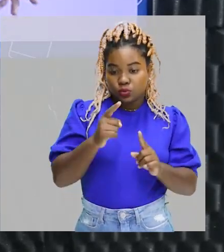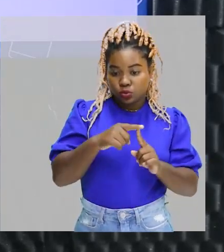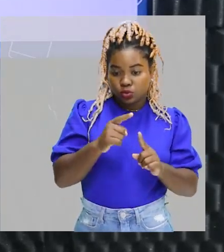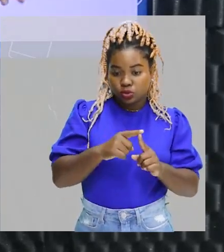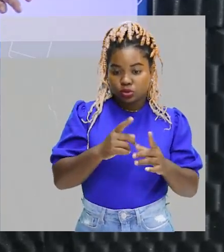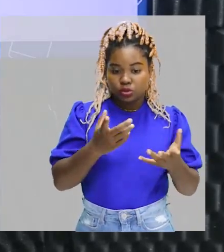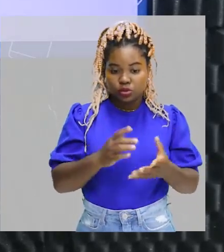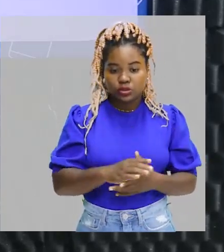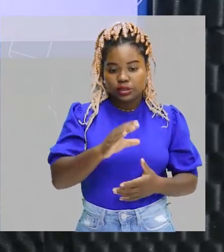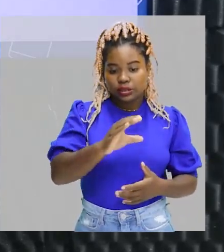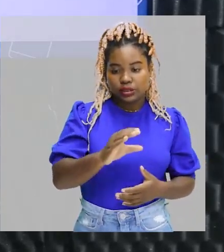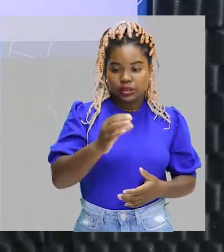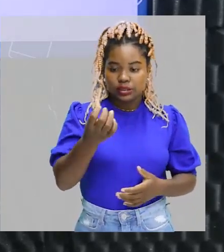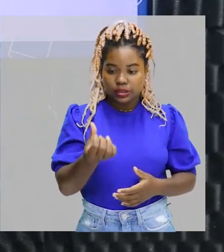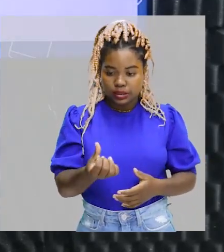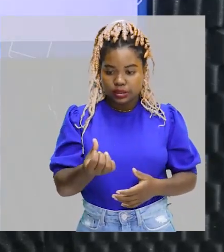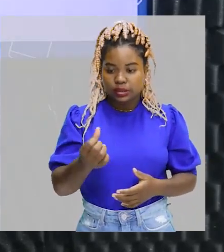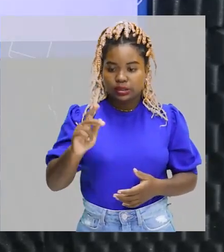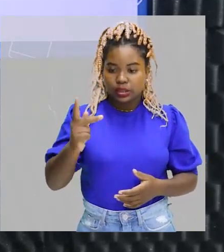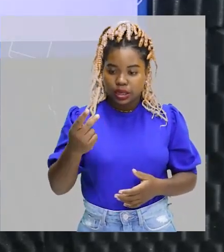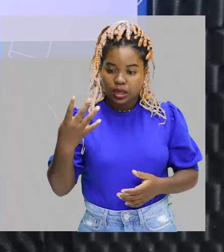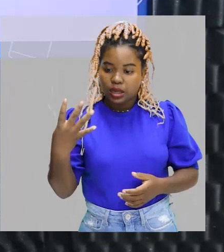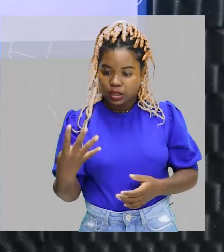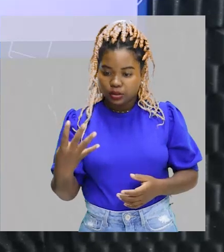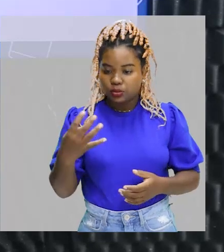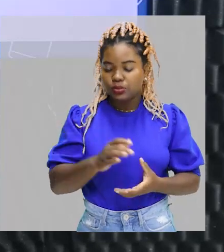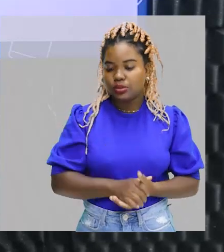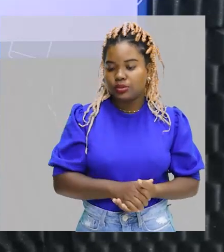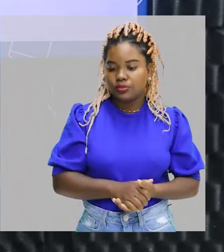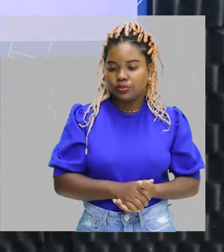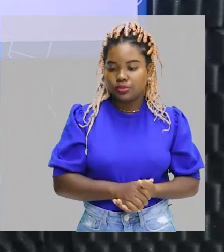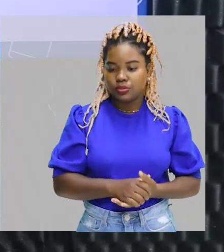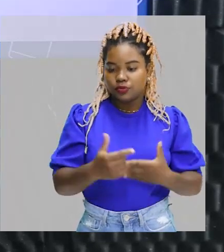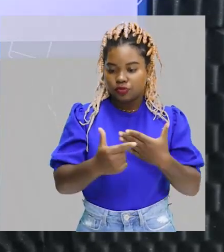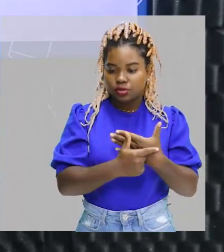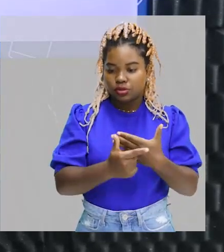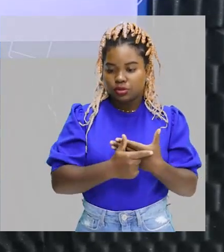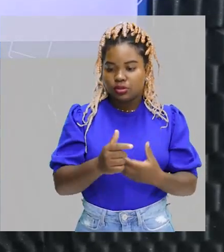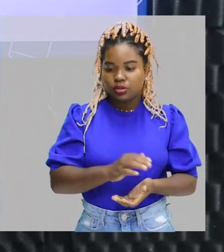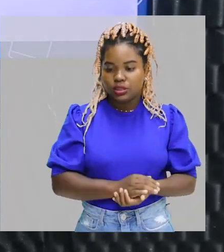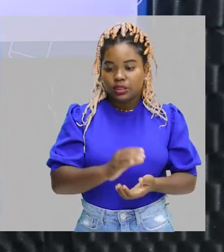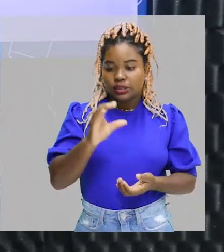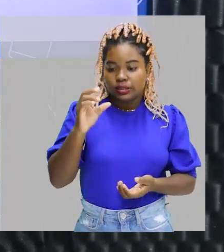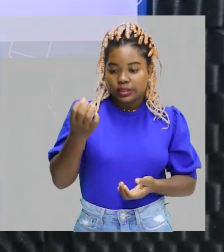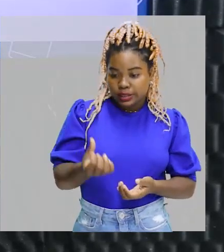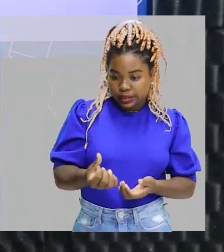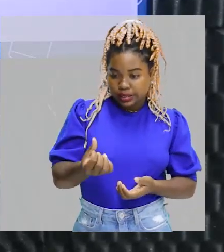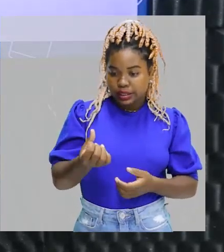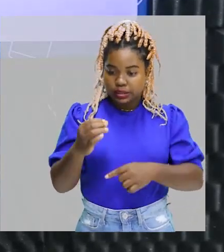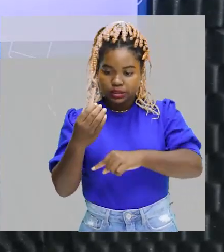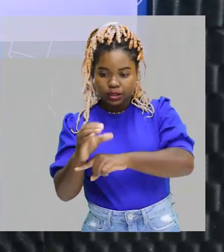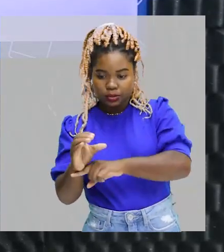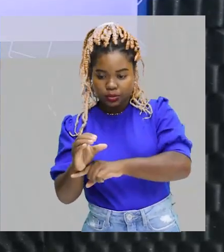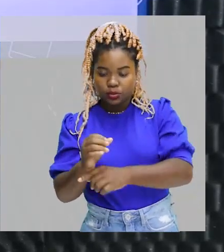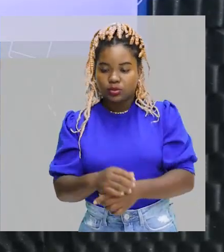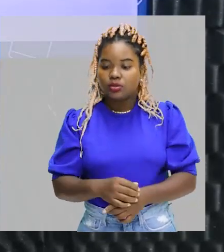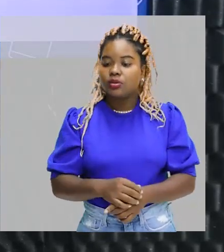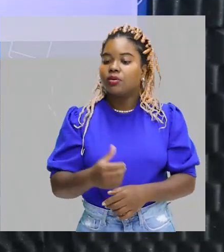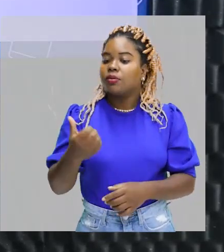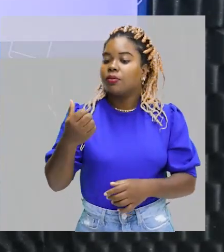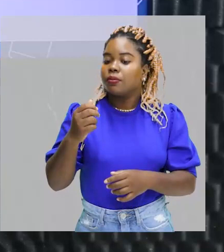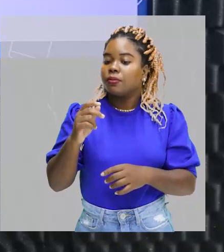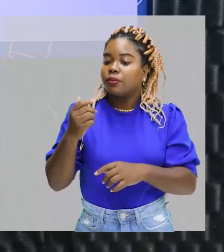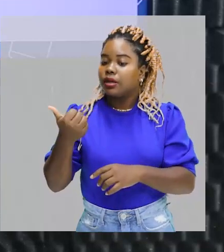C₆H₄14. são seis átomos de carbono para